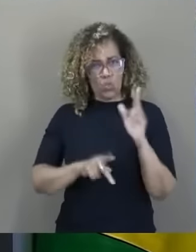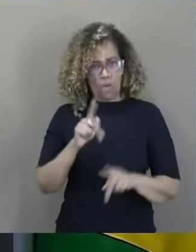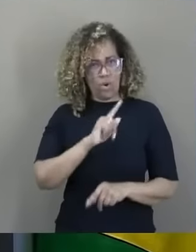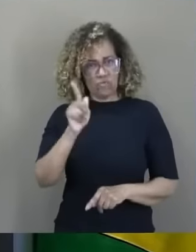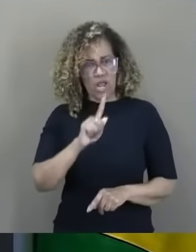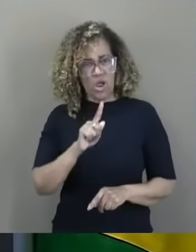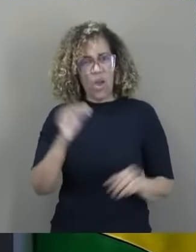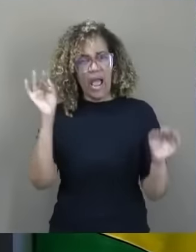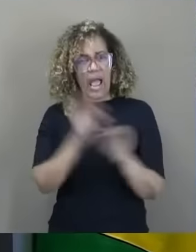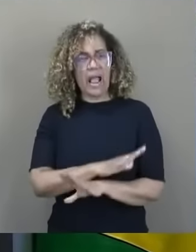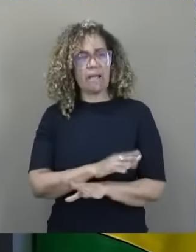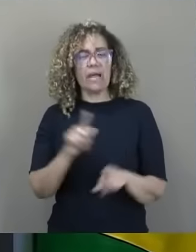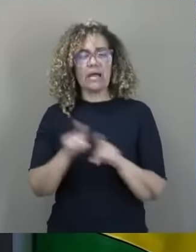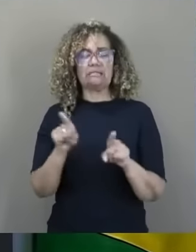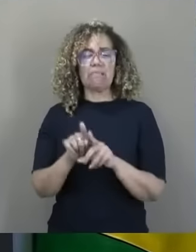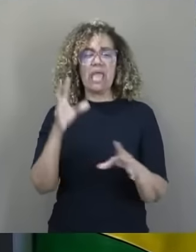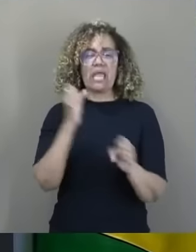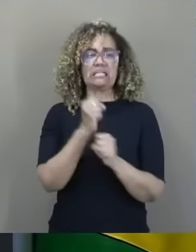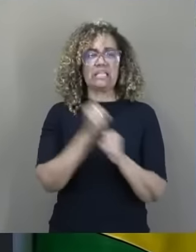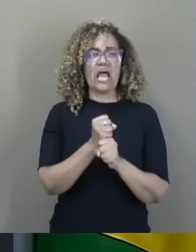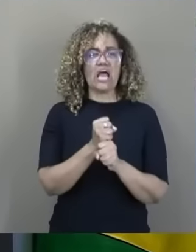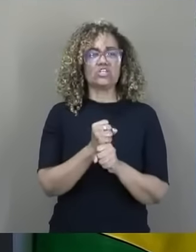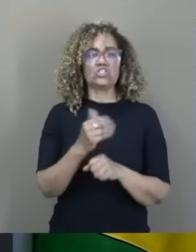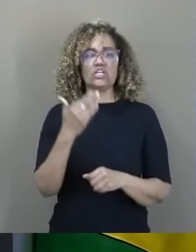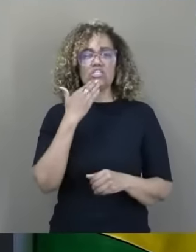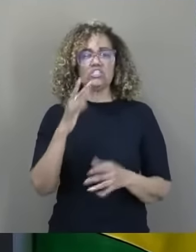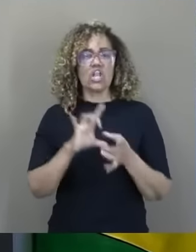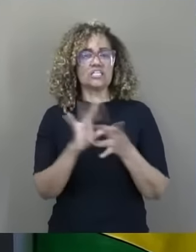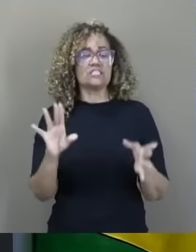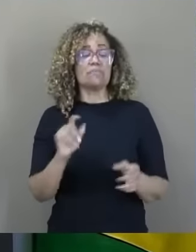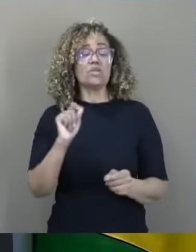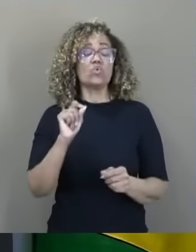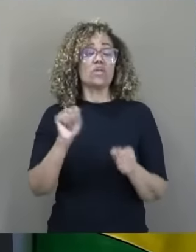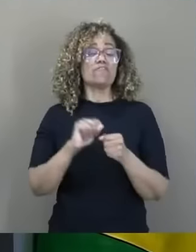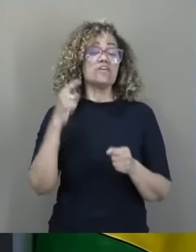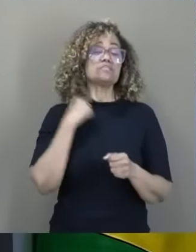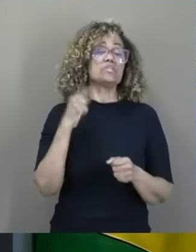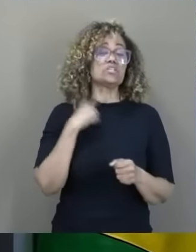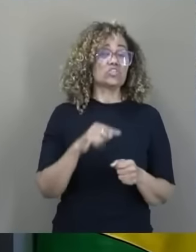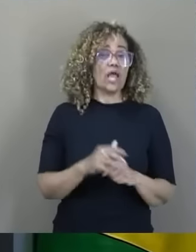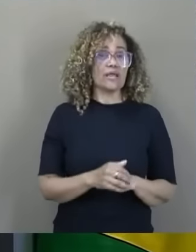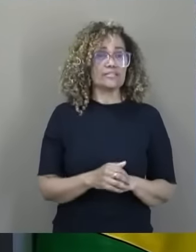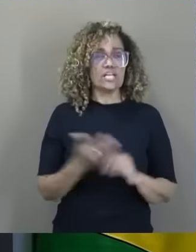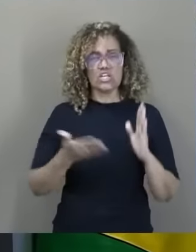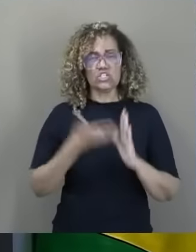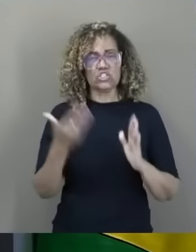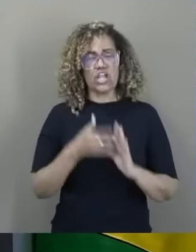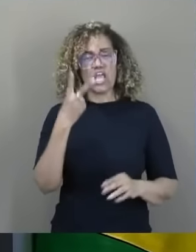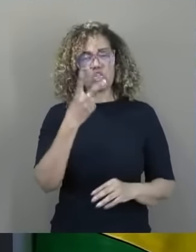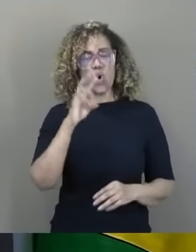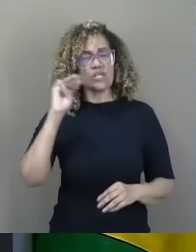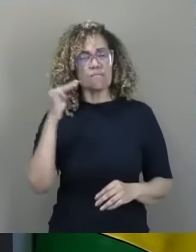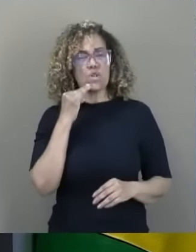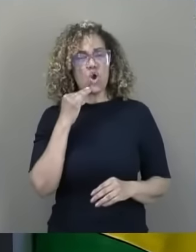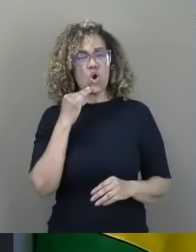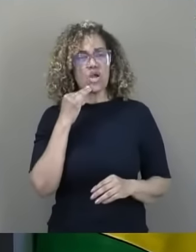Acabar com a cobrança de taxa de licenciamento. Lá em Minas Gerais eu consegui. Sabe o eu fiz lá em Minas Gerais, como deputado estadual? Tirei 2 bilhões do caixa do Estado